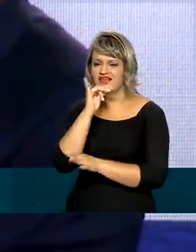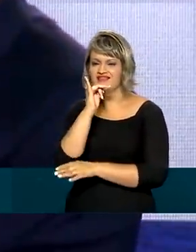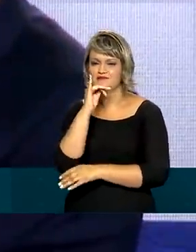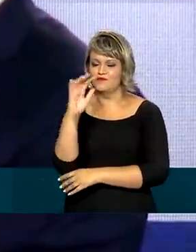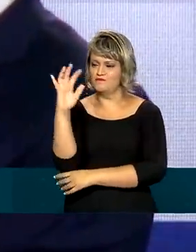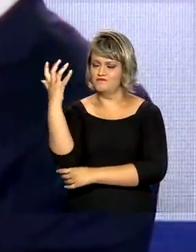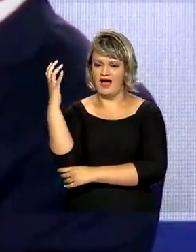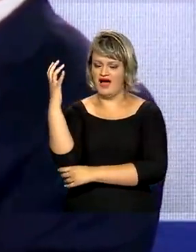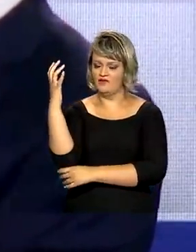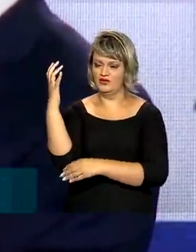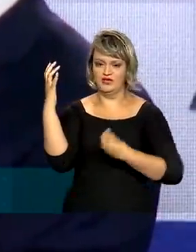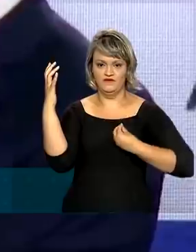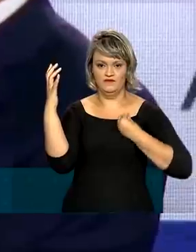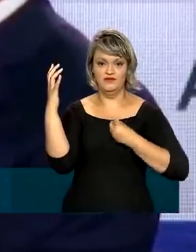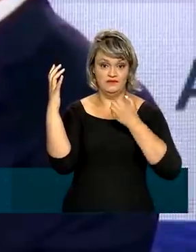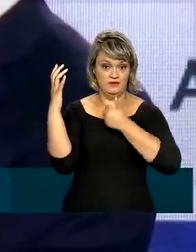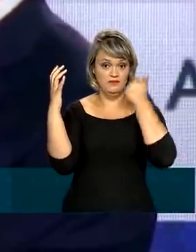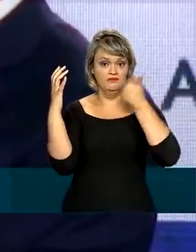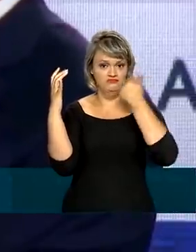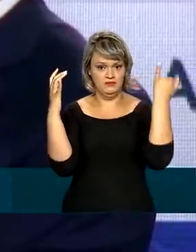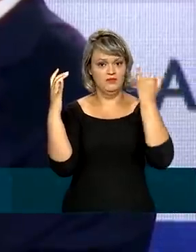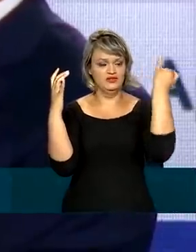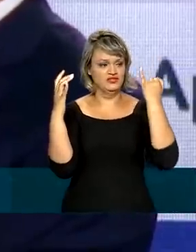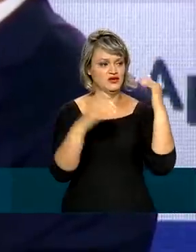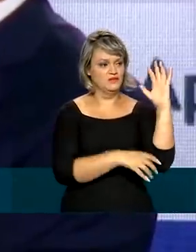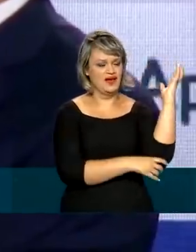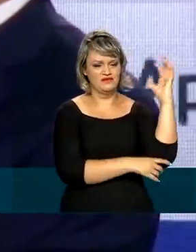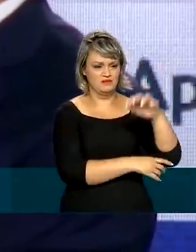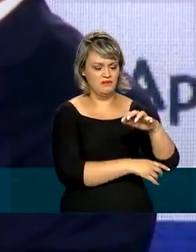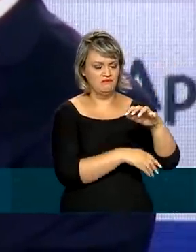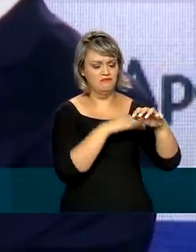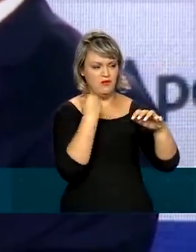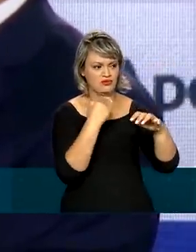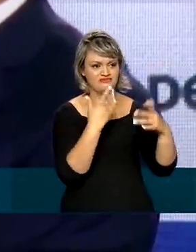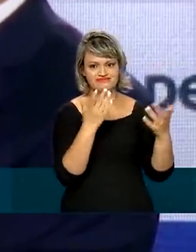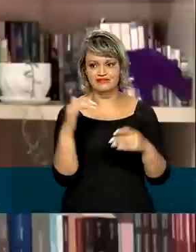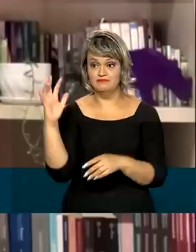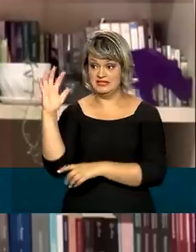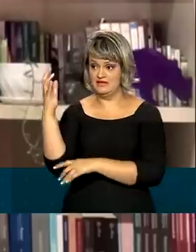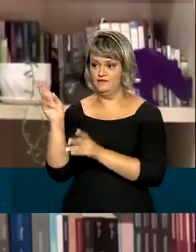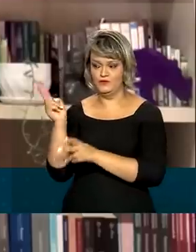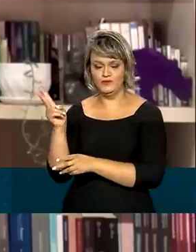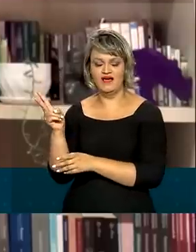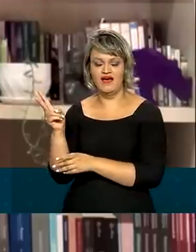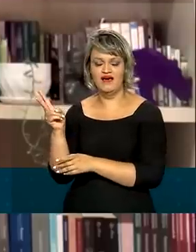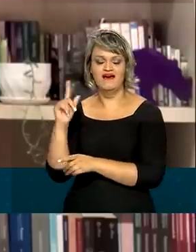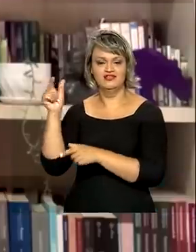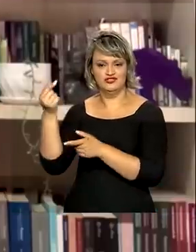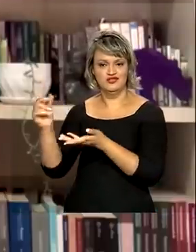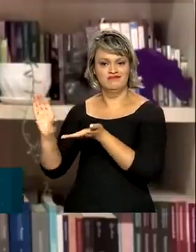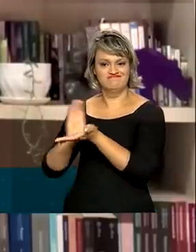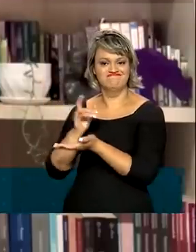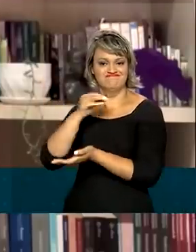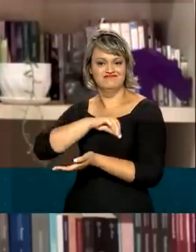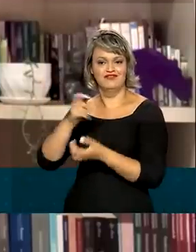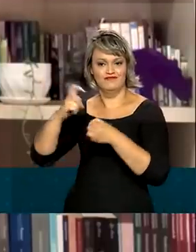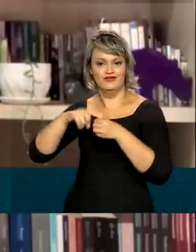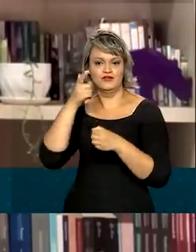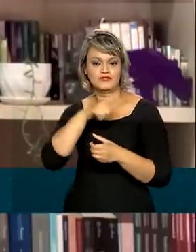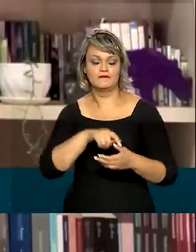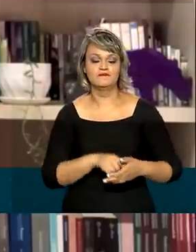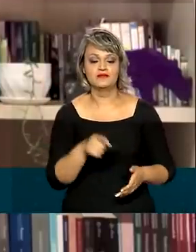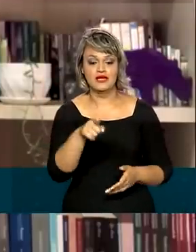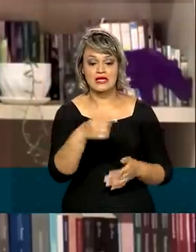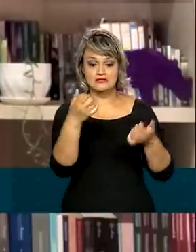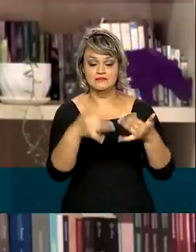viva vale mais do que uma árvore morta, porque ele recebe pelo pagamento dos serviços ambientais. Outro incentivo para desenvolver a economia